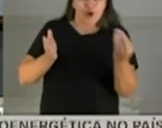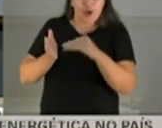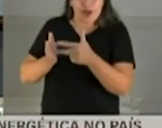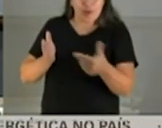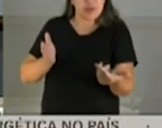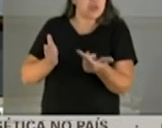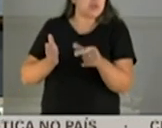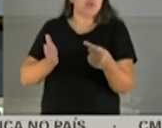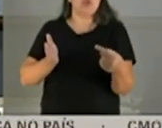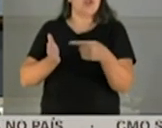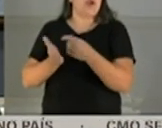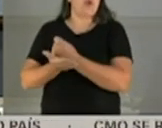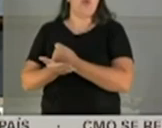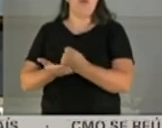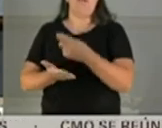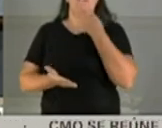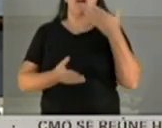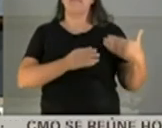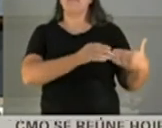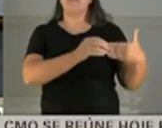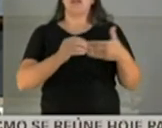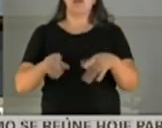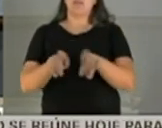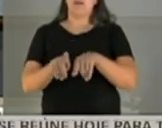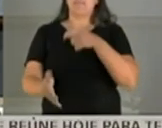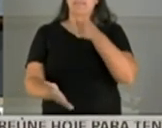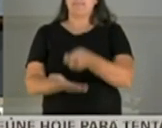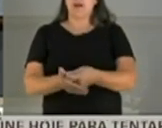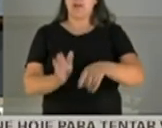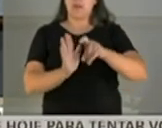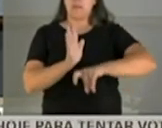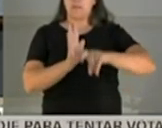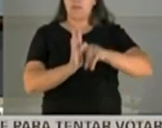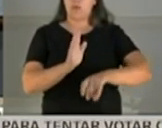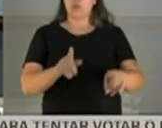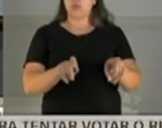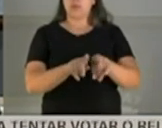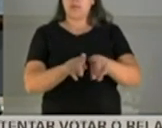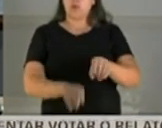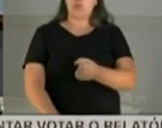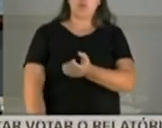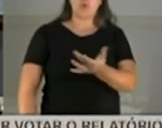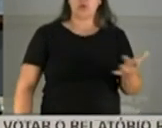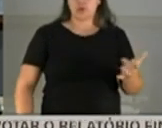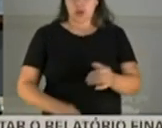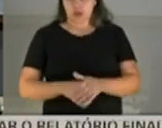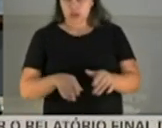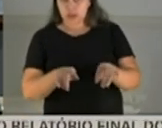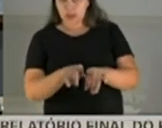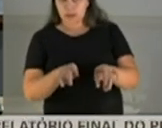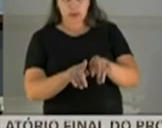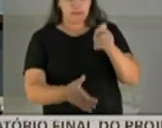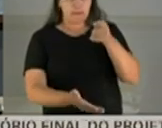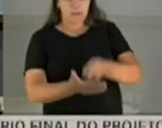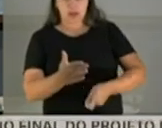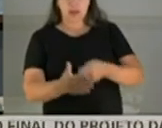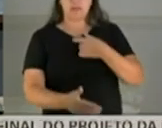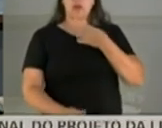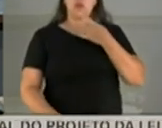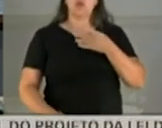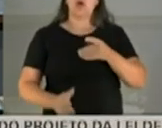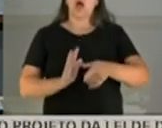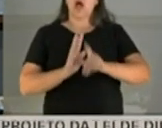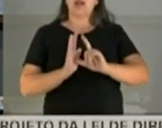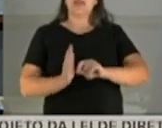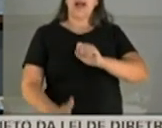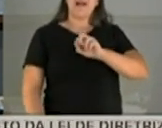contrato com relação ao frete, com relação ao pagamento de impostos, com relação à quantidade, com relação ao pagamento à vista e